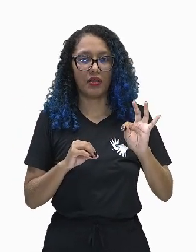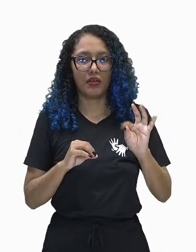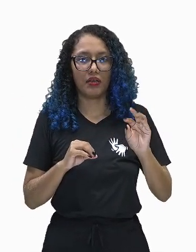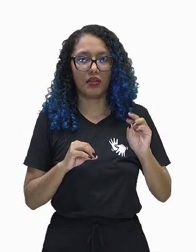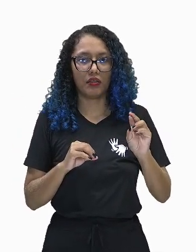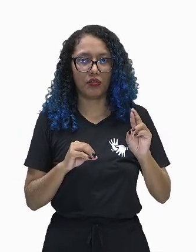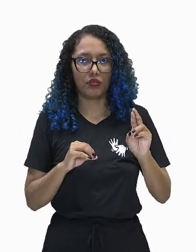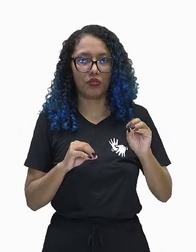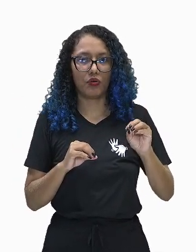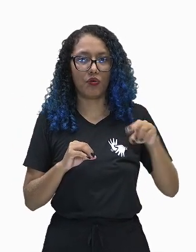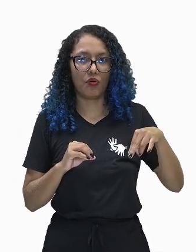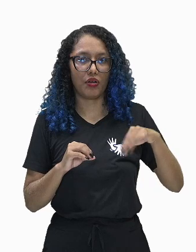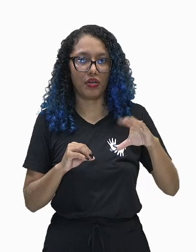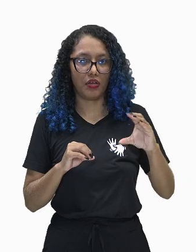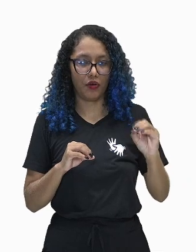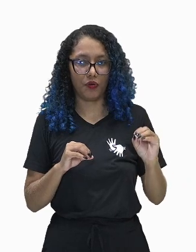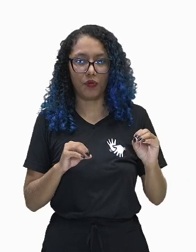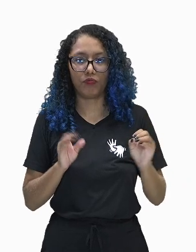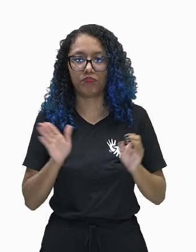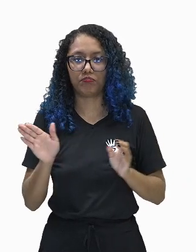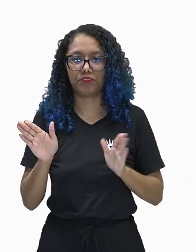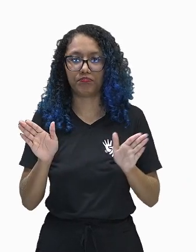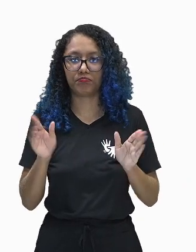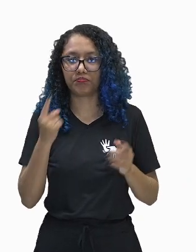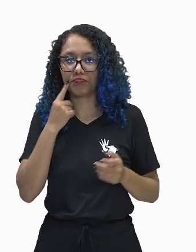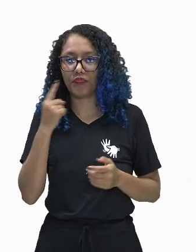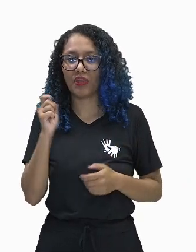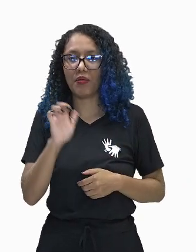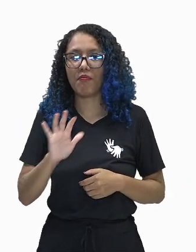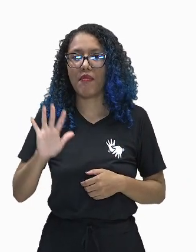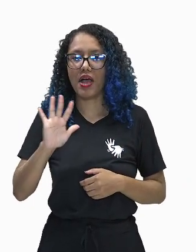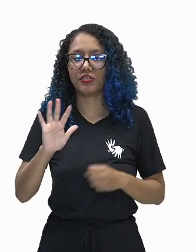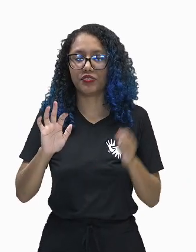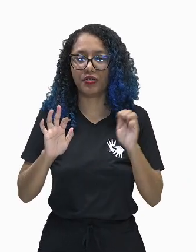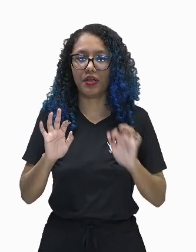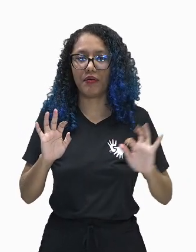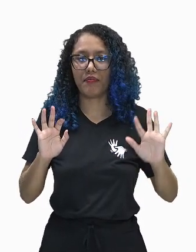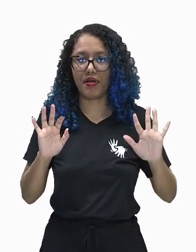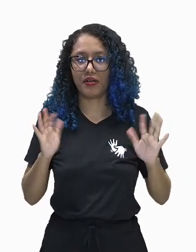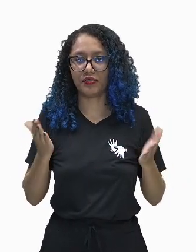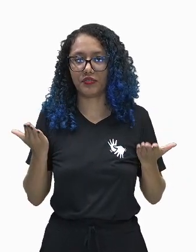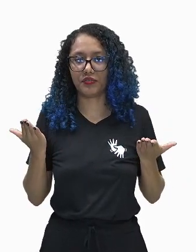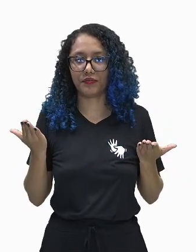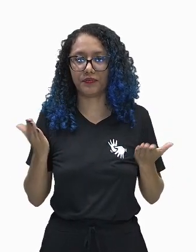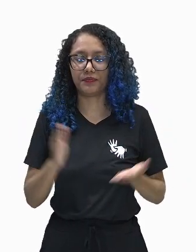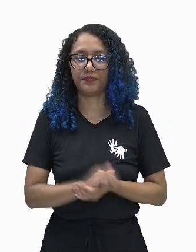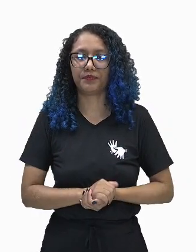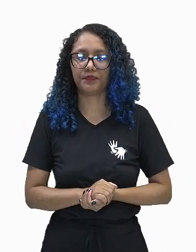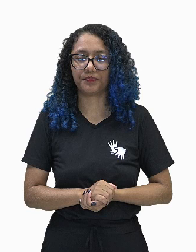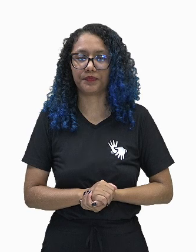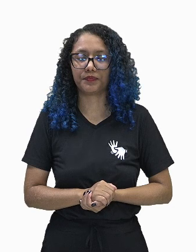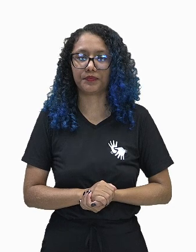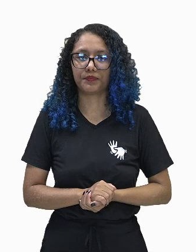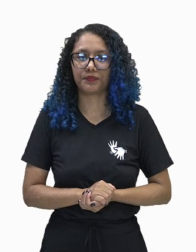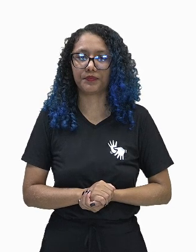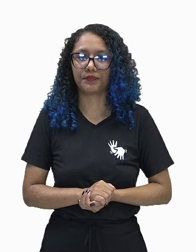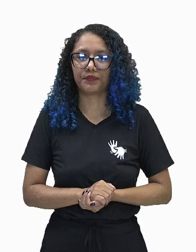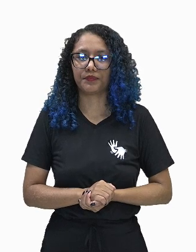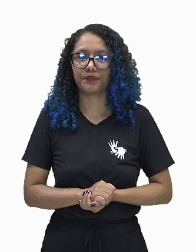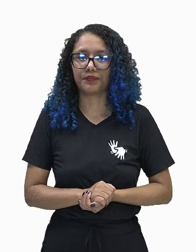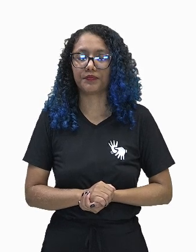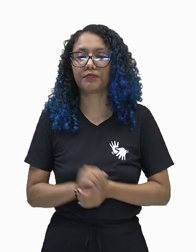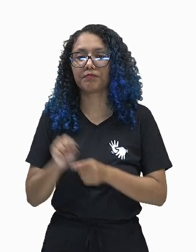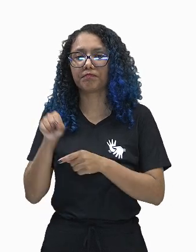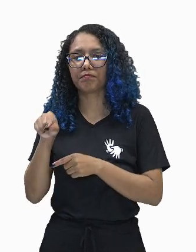direita do campo de visão da tela. A imagem de microscópio óptico e microscópio